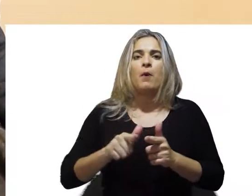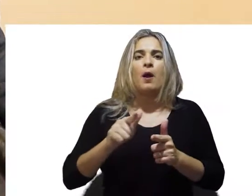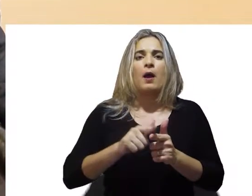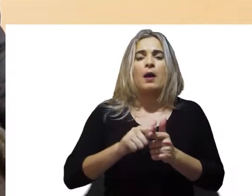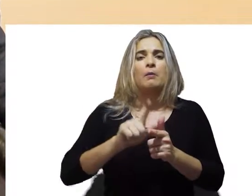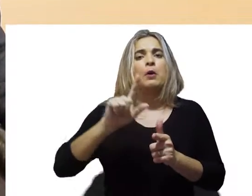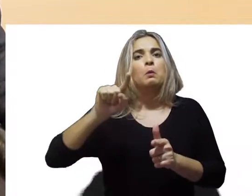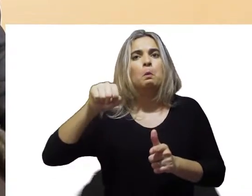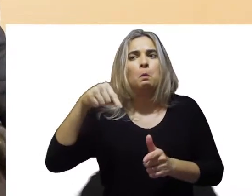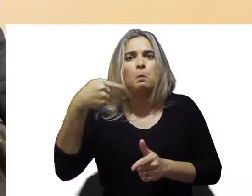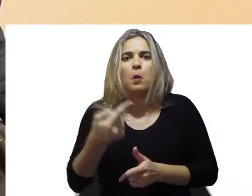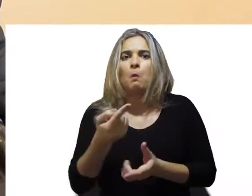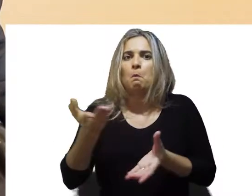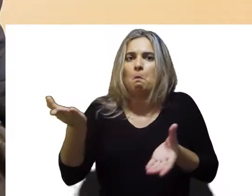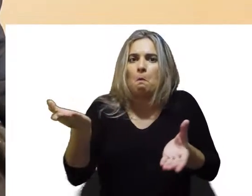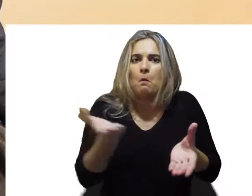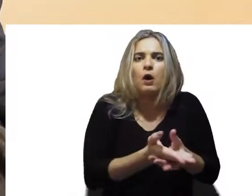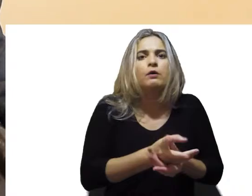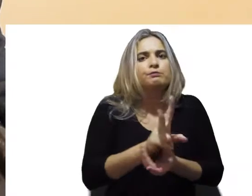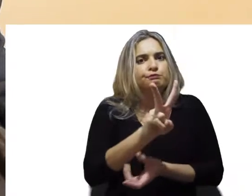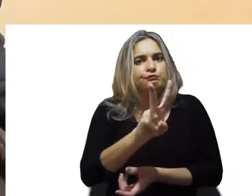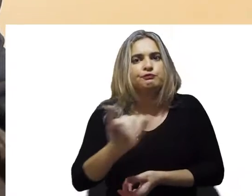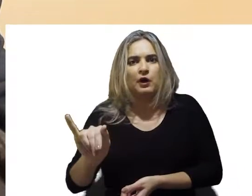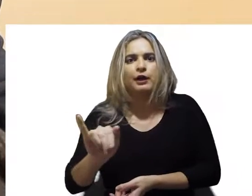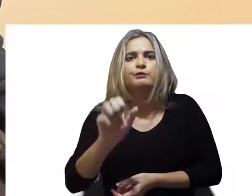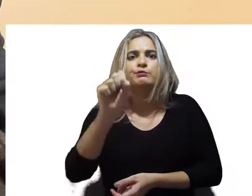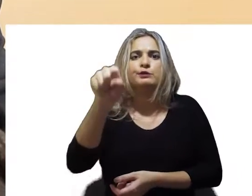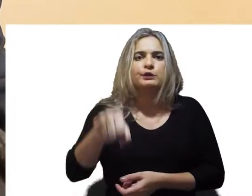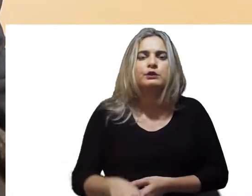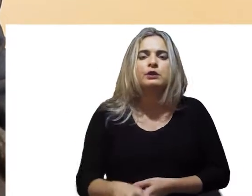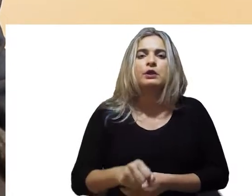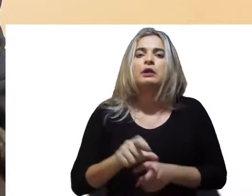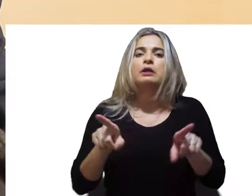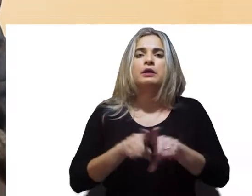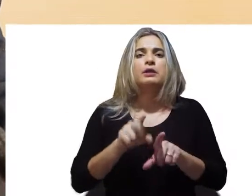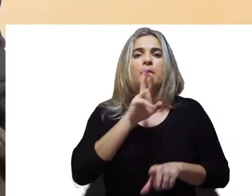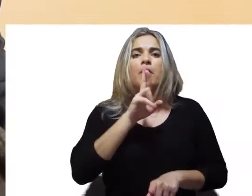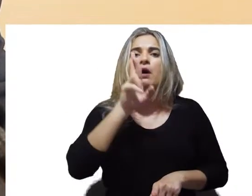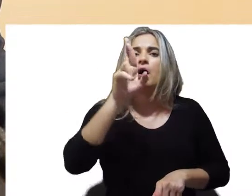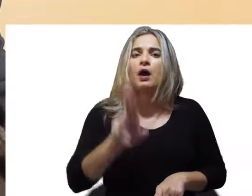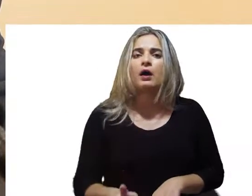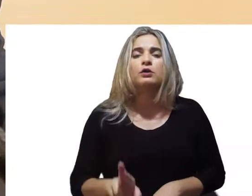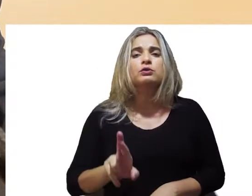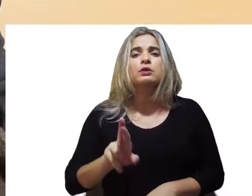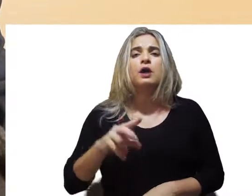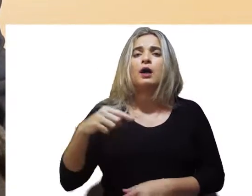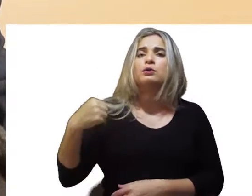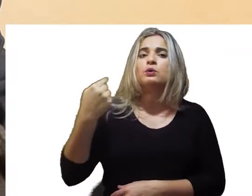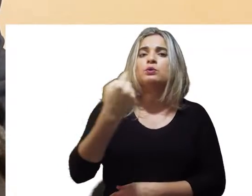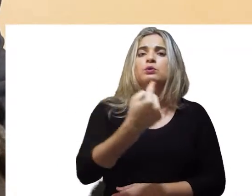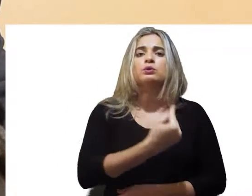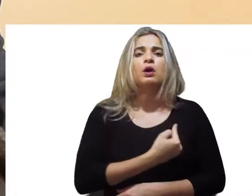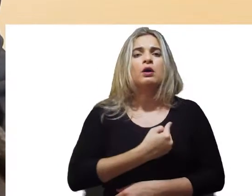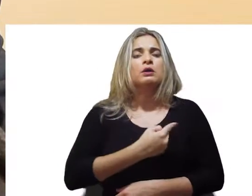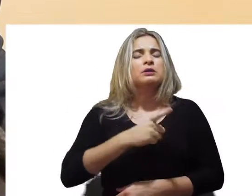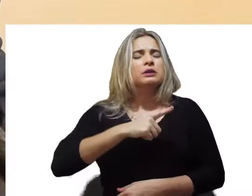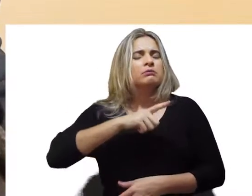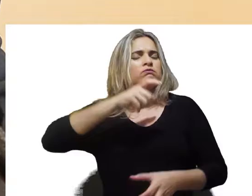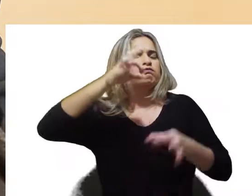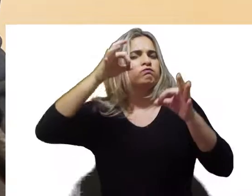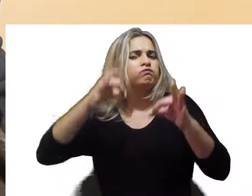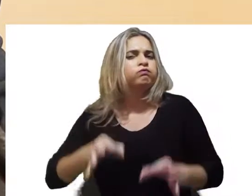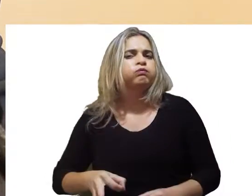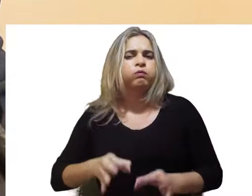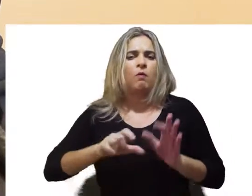se transformar em processos e acredito em mais resultados no sentido de fazer valer e